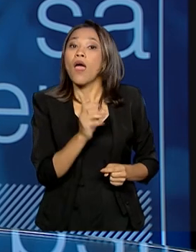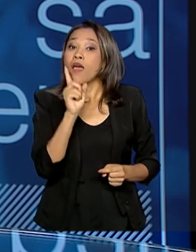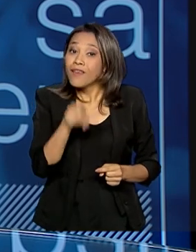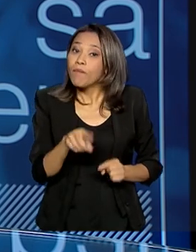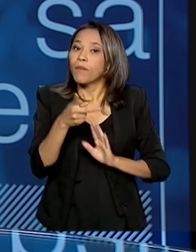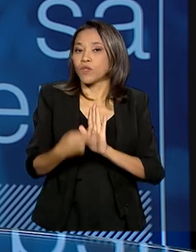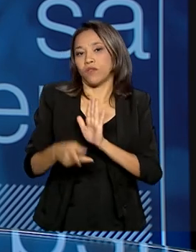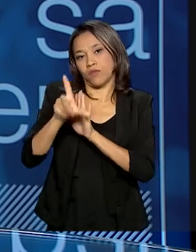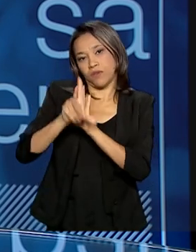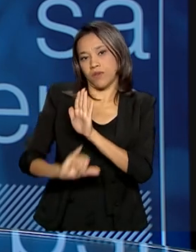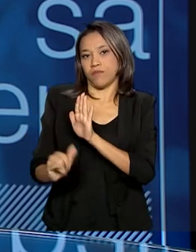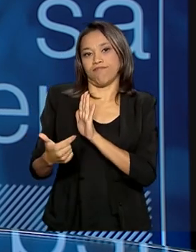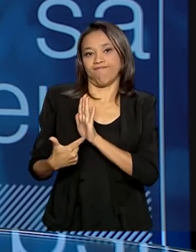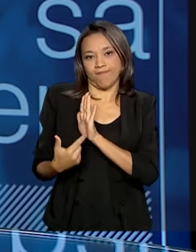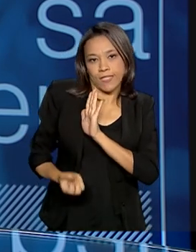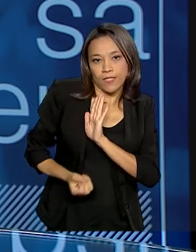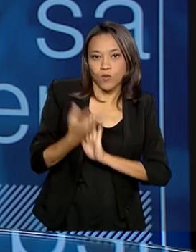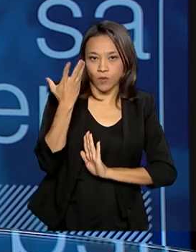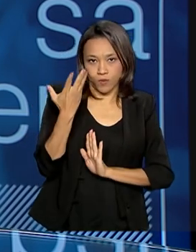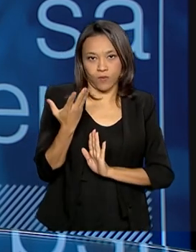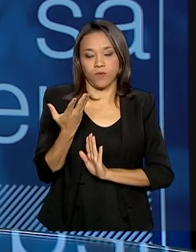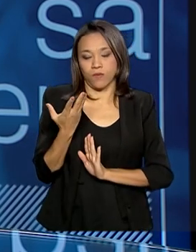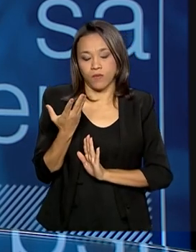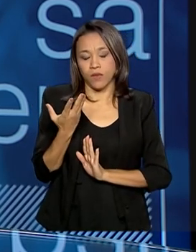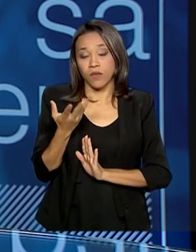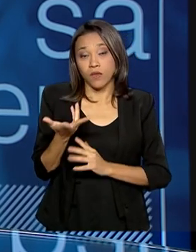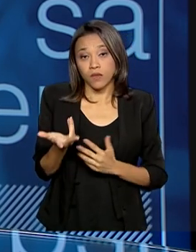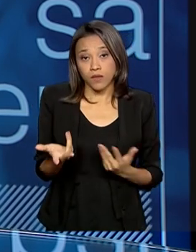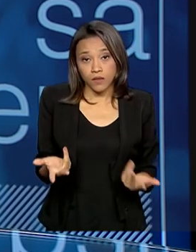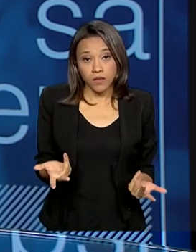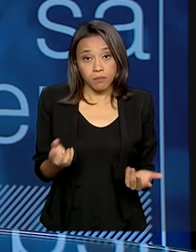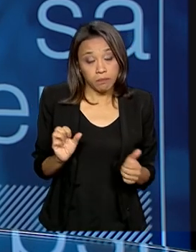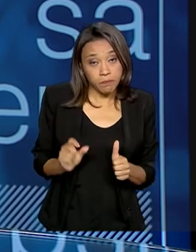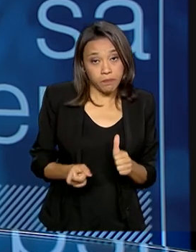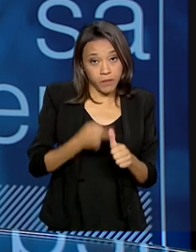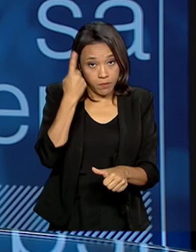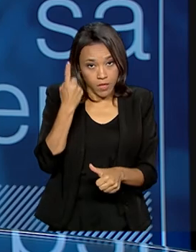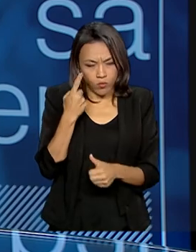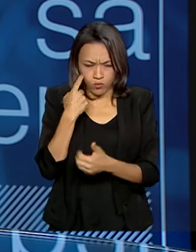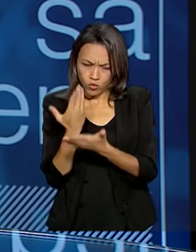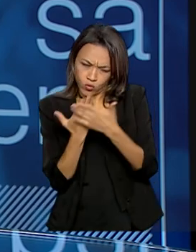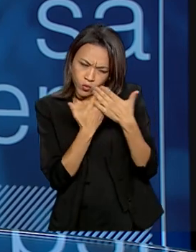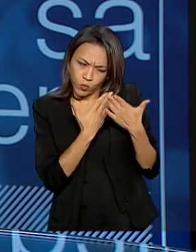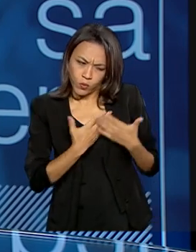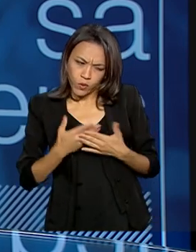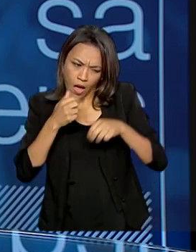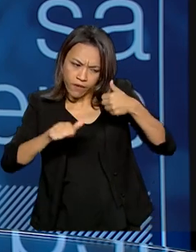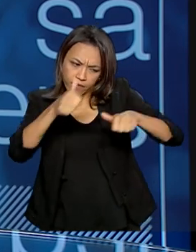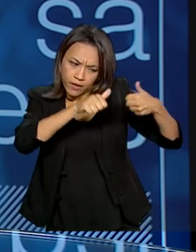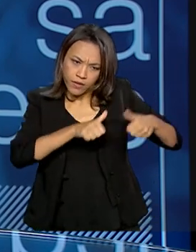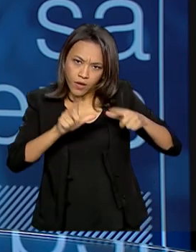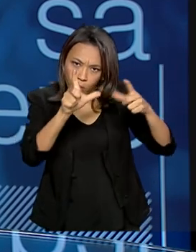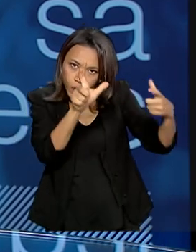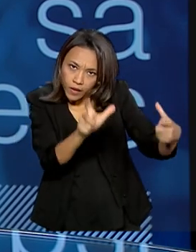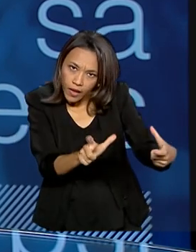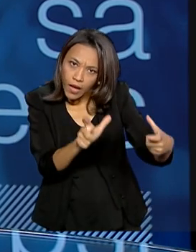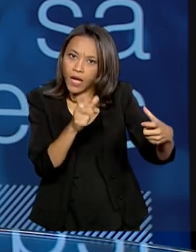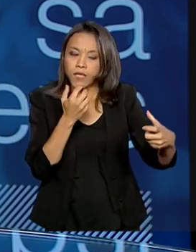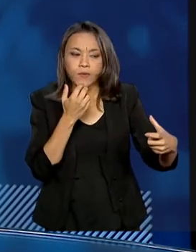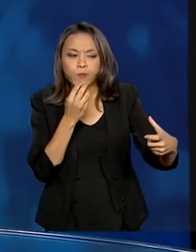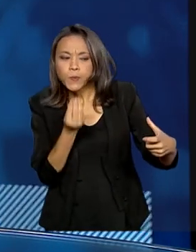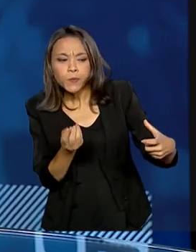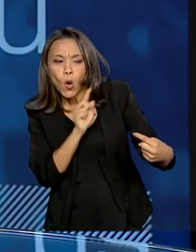projeto de lei, mediante projeto de lei. E primeiro você faz um estudo daquela área, qual é